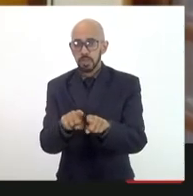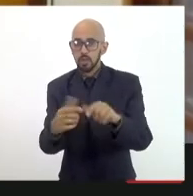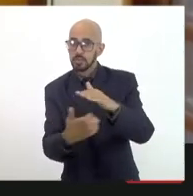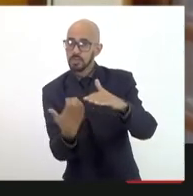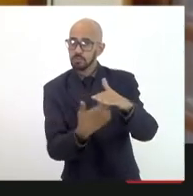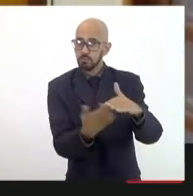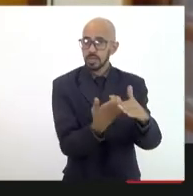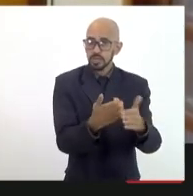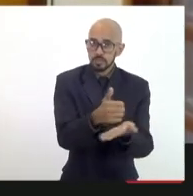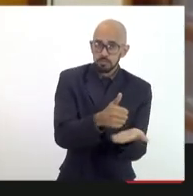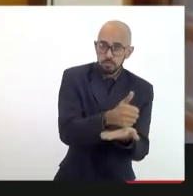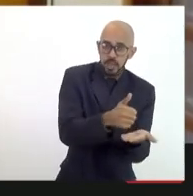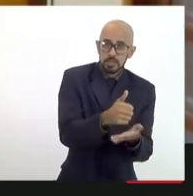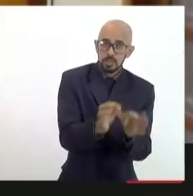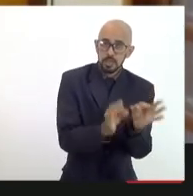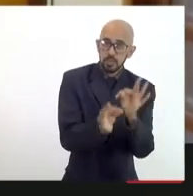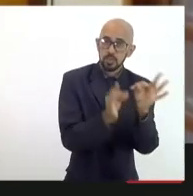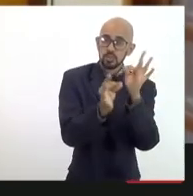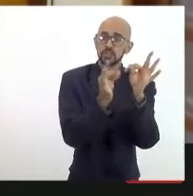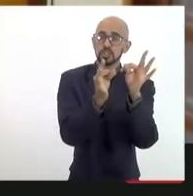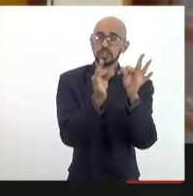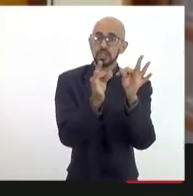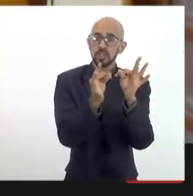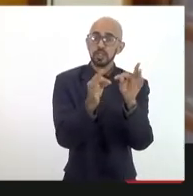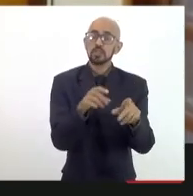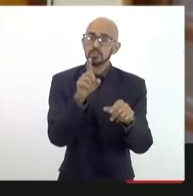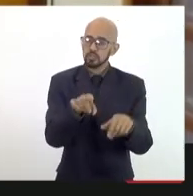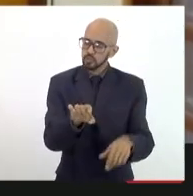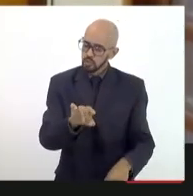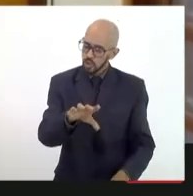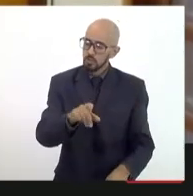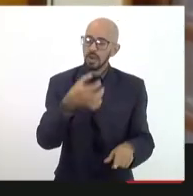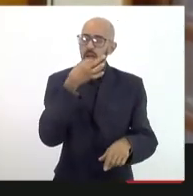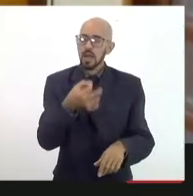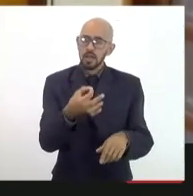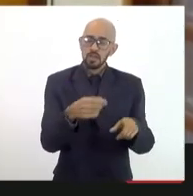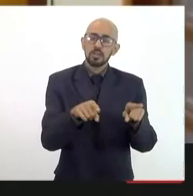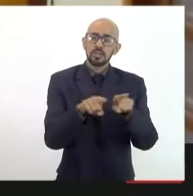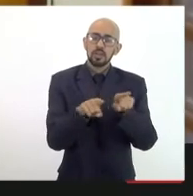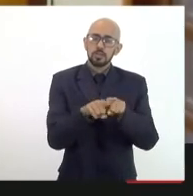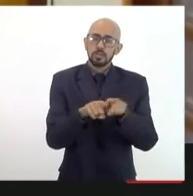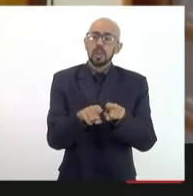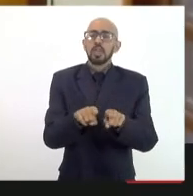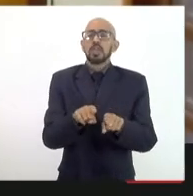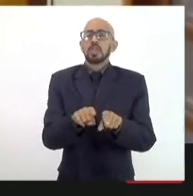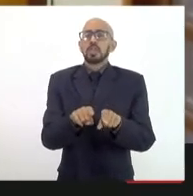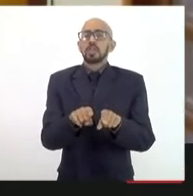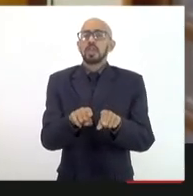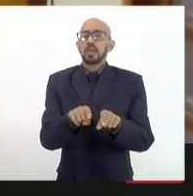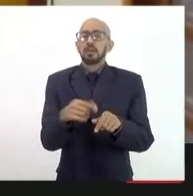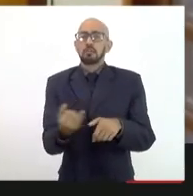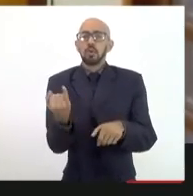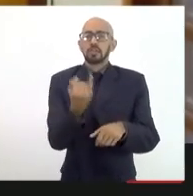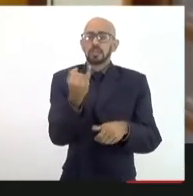de base tecnológica. só para mencionar, foi mencionada aqui a importância do investimento com